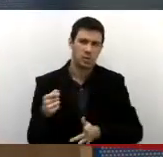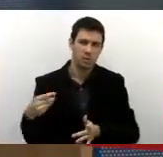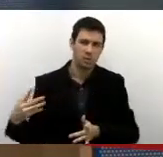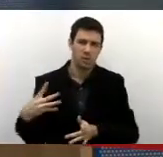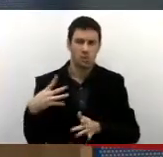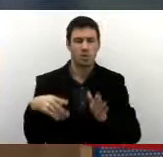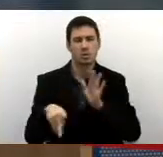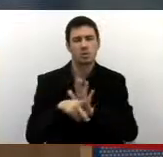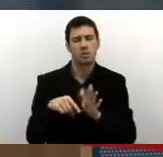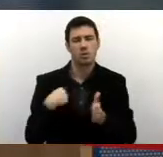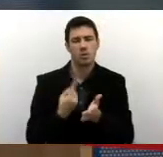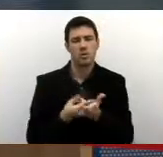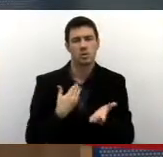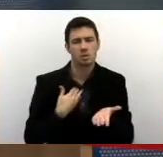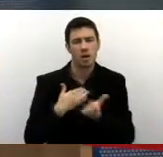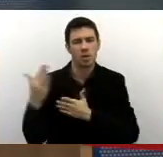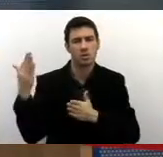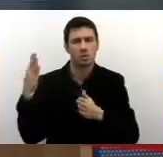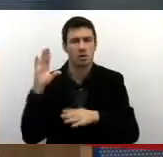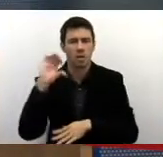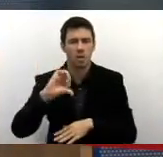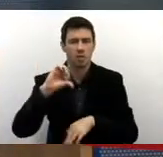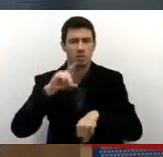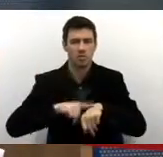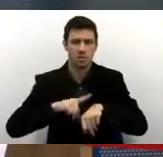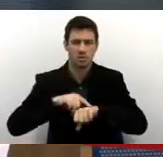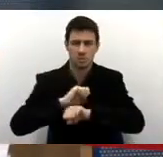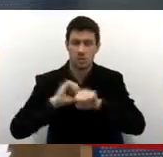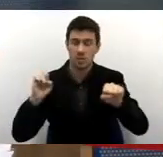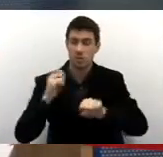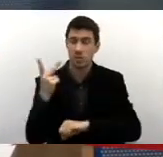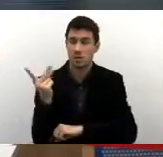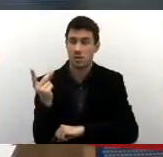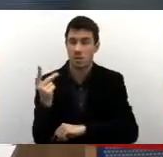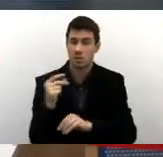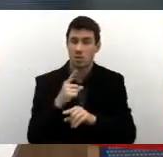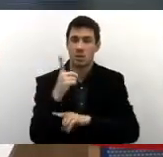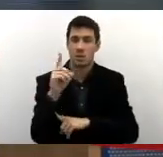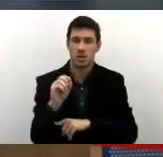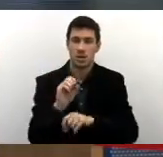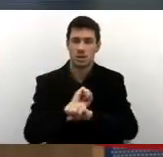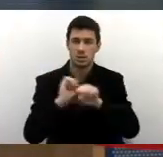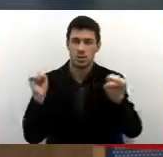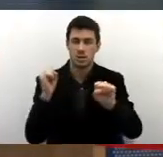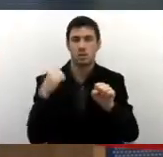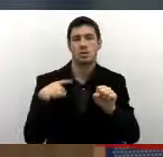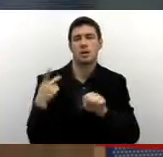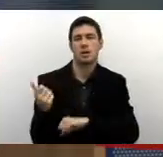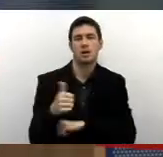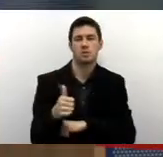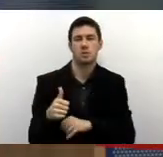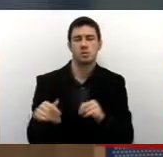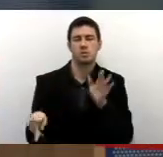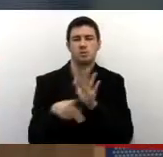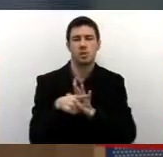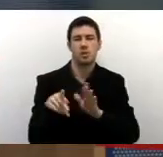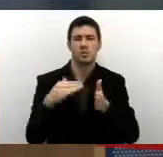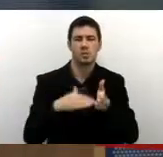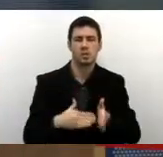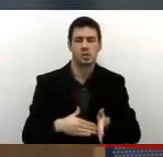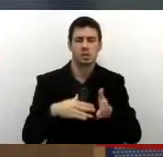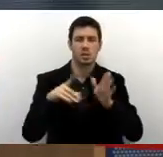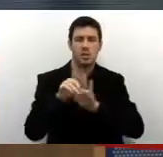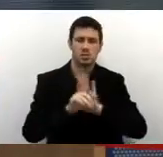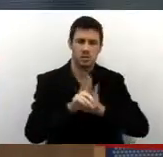aconteceu às 9 horas, a gente vai ter agora a segunda audiência às 10 horas e às 11 horas a audiência da Secretaria de Assuntos Legislativos. TV